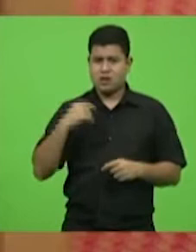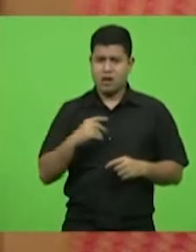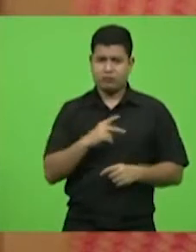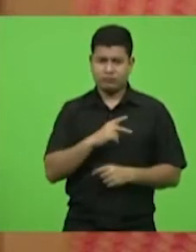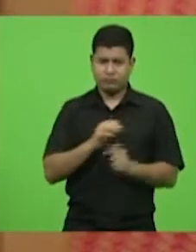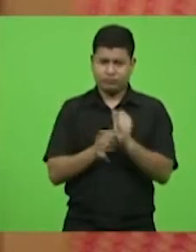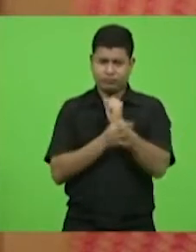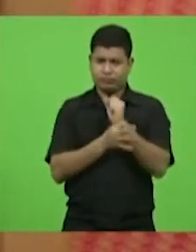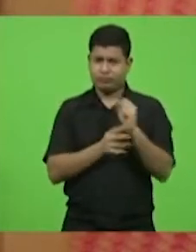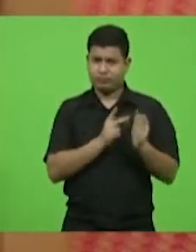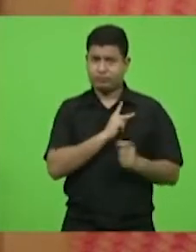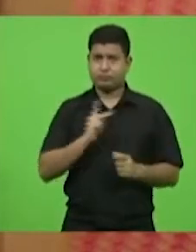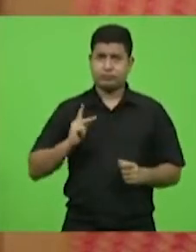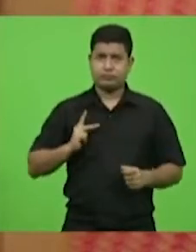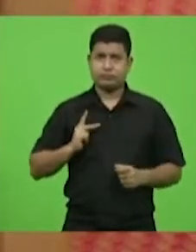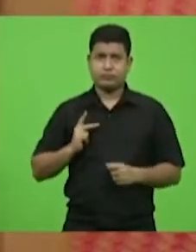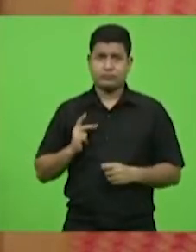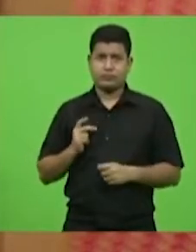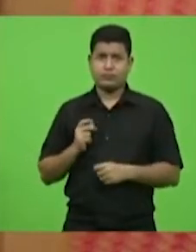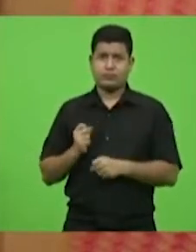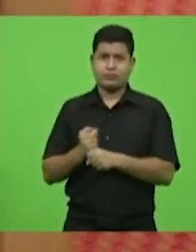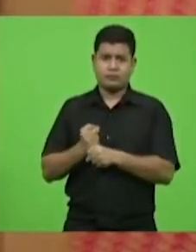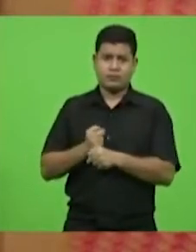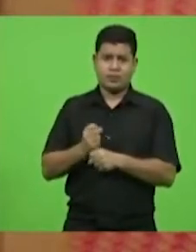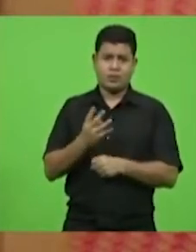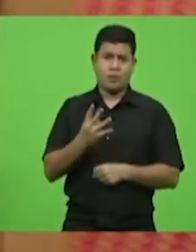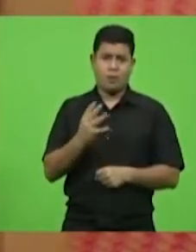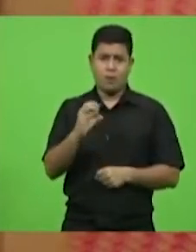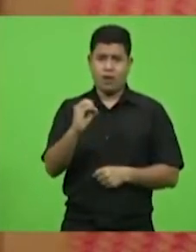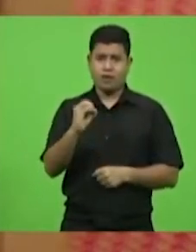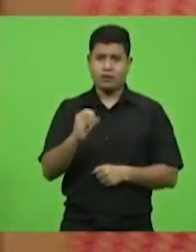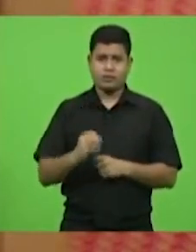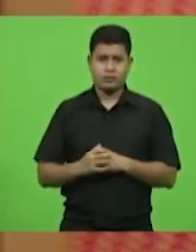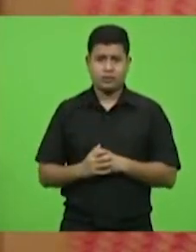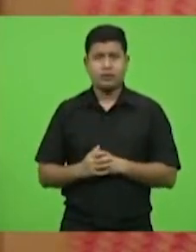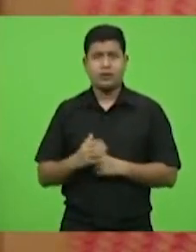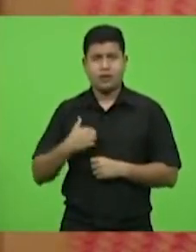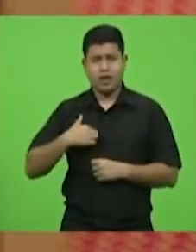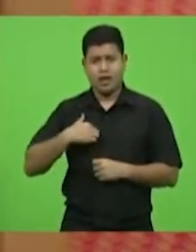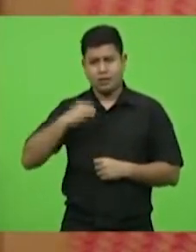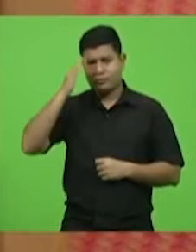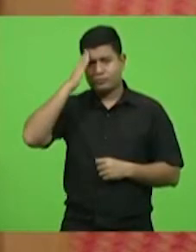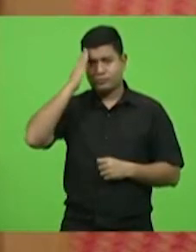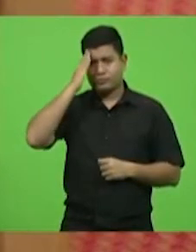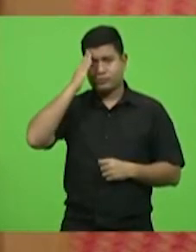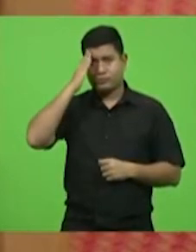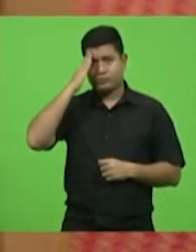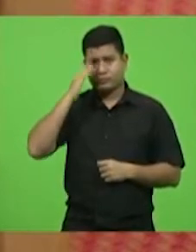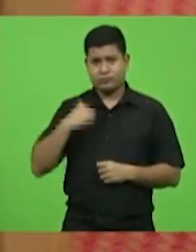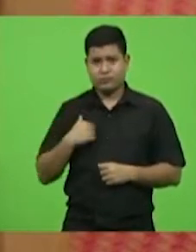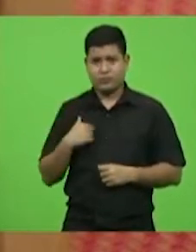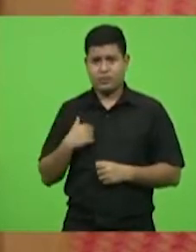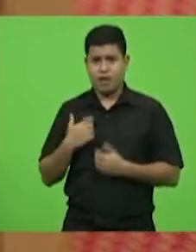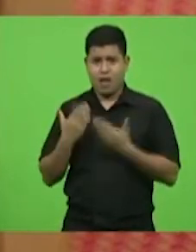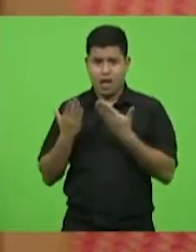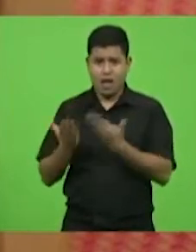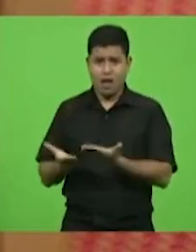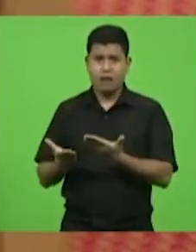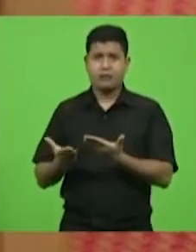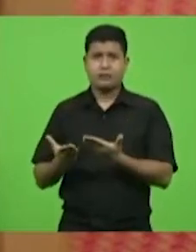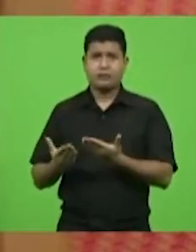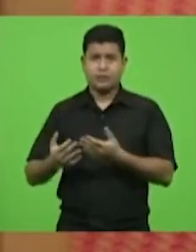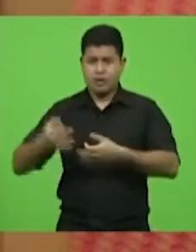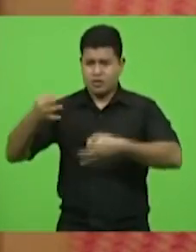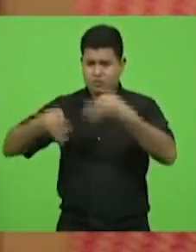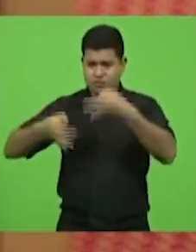por quase 40 anos, sei o quanto a justiça pode ser